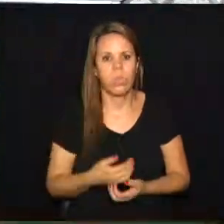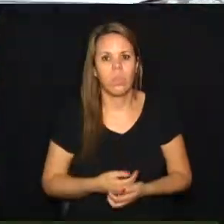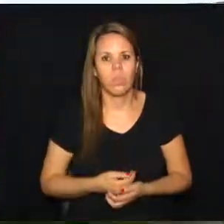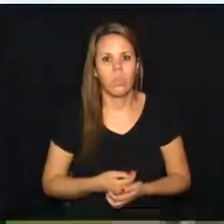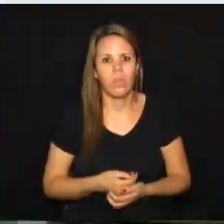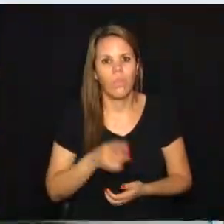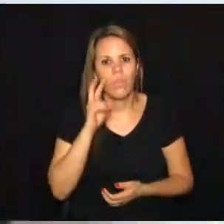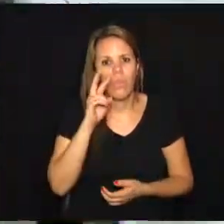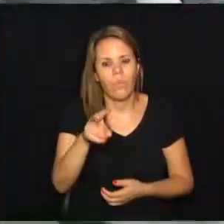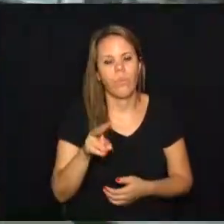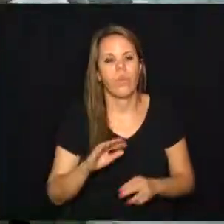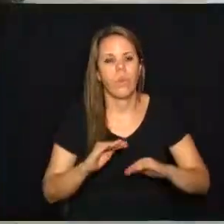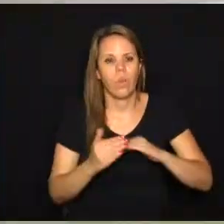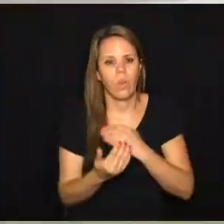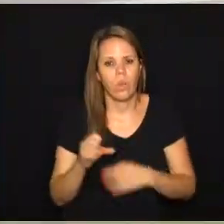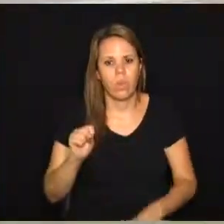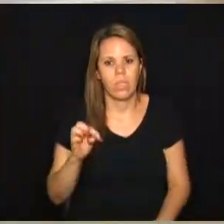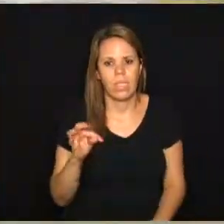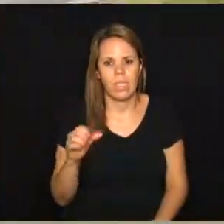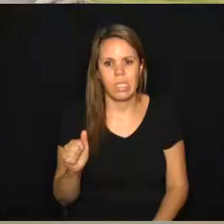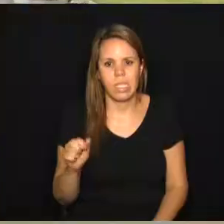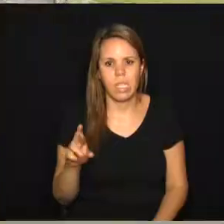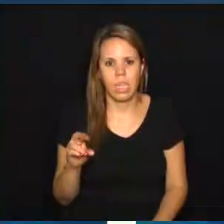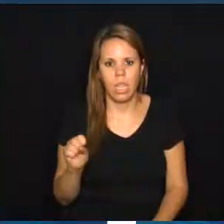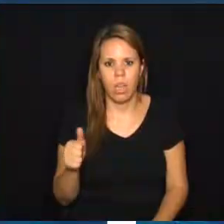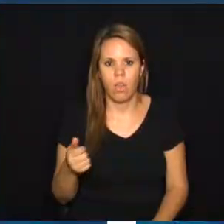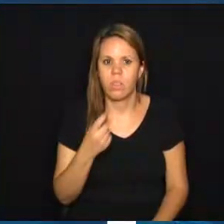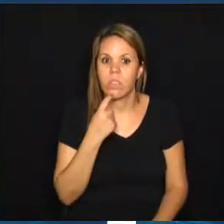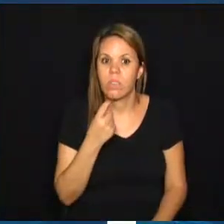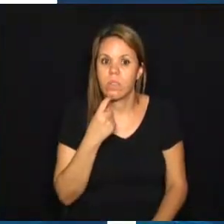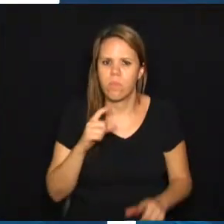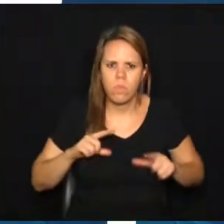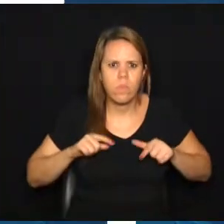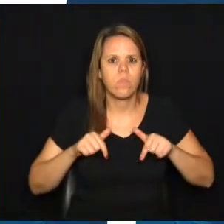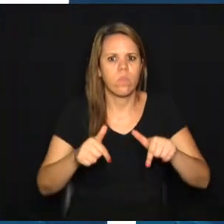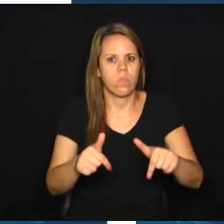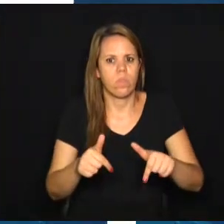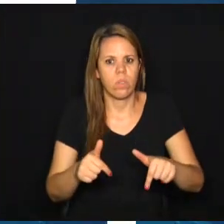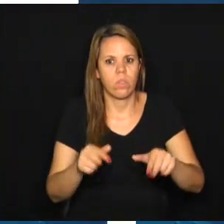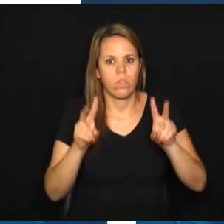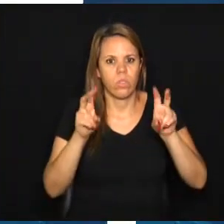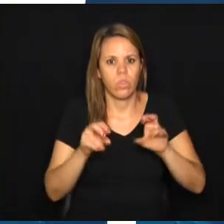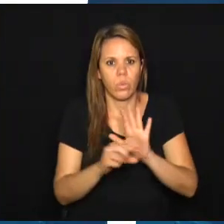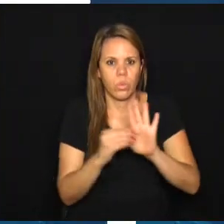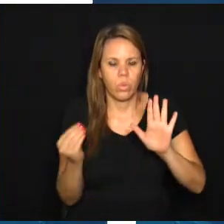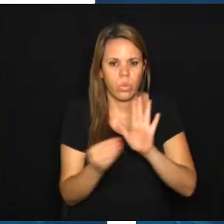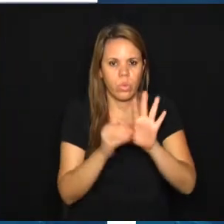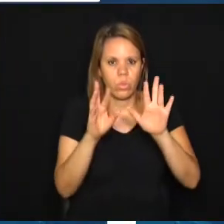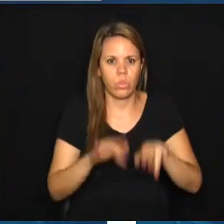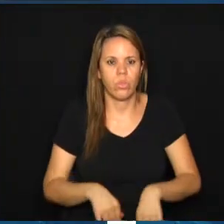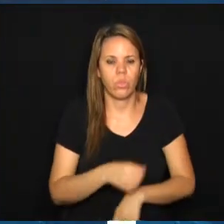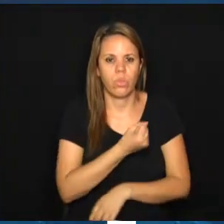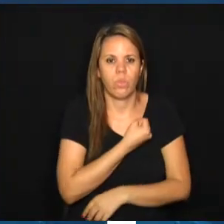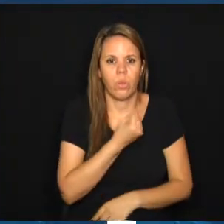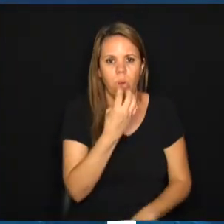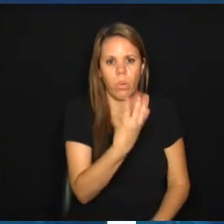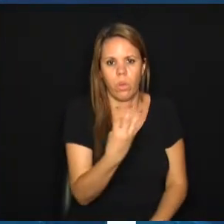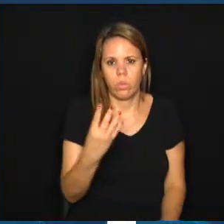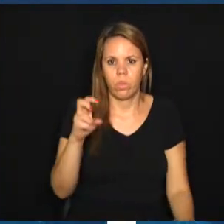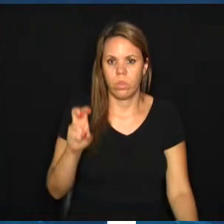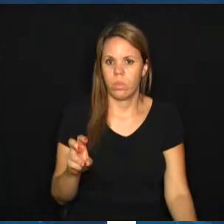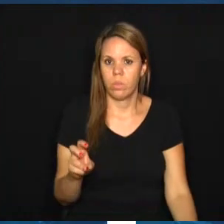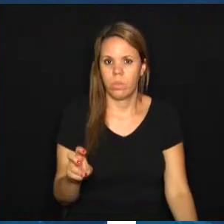escutou os moradores do Jardim Santa Rosa, em Campinas, e tomou providências através do requerimento número 445,